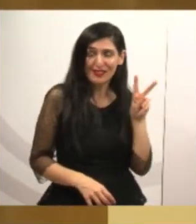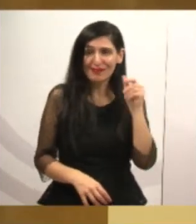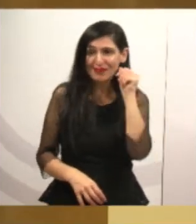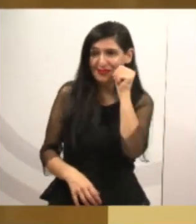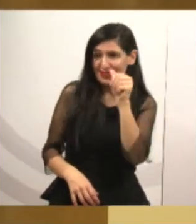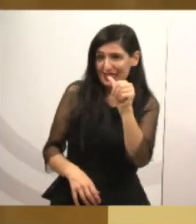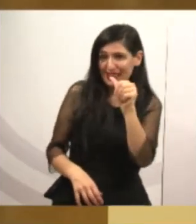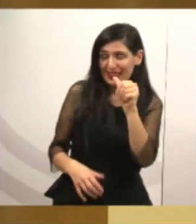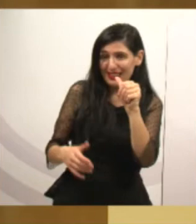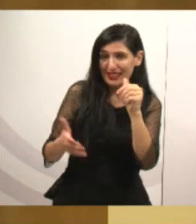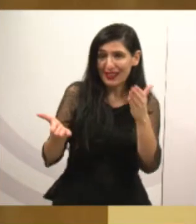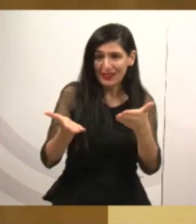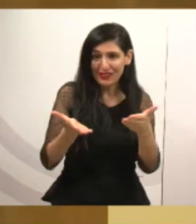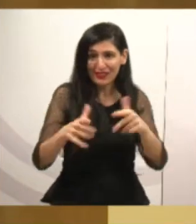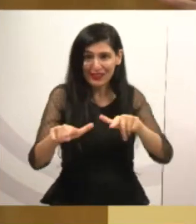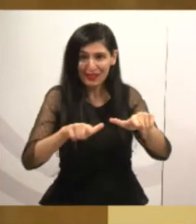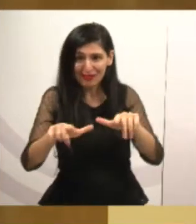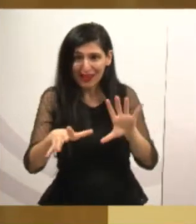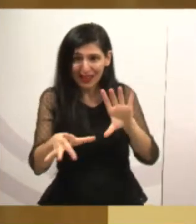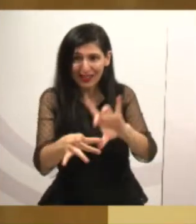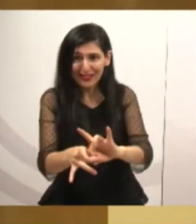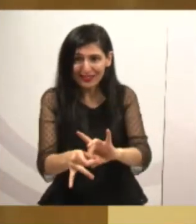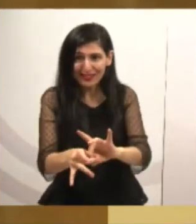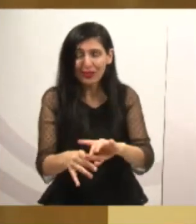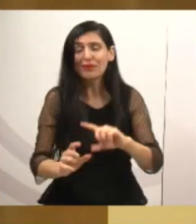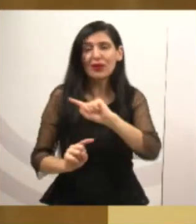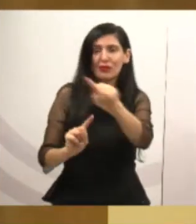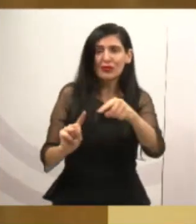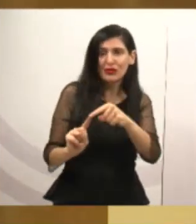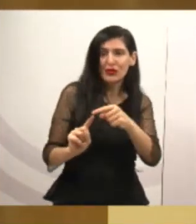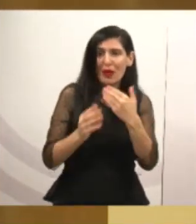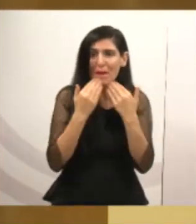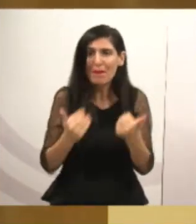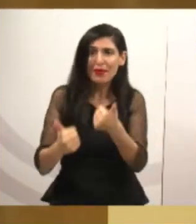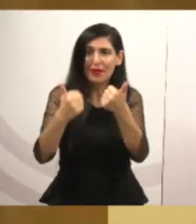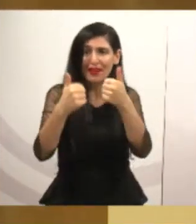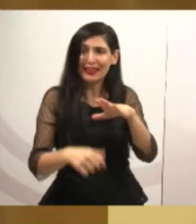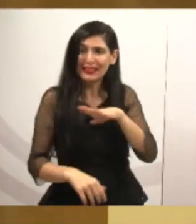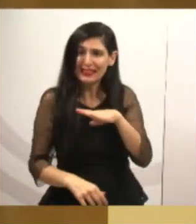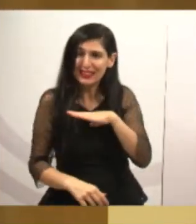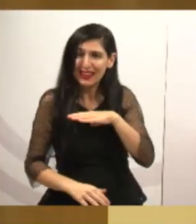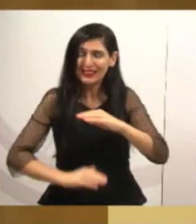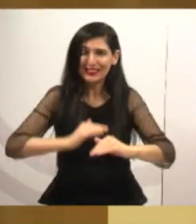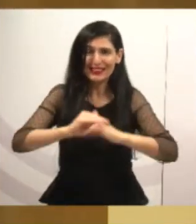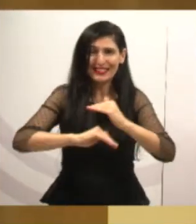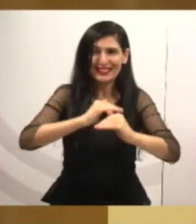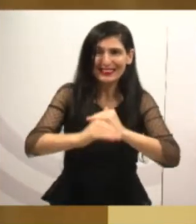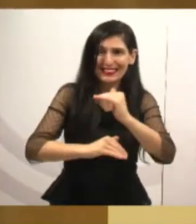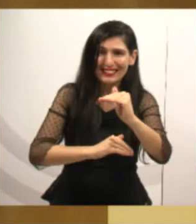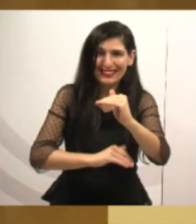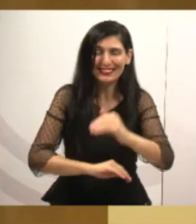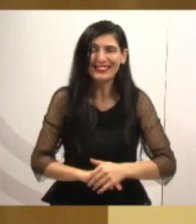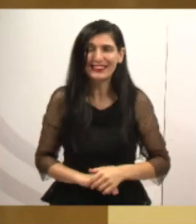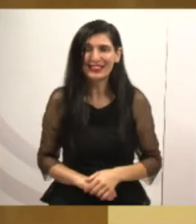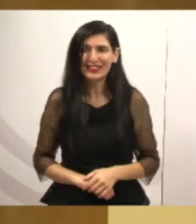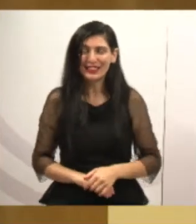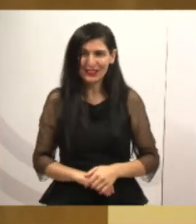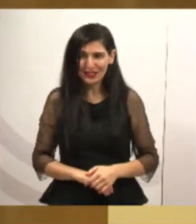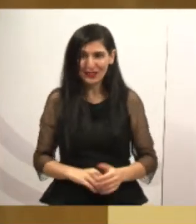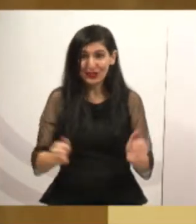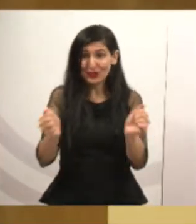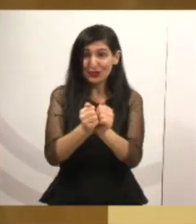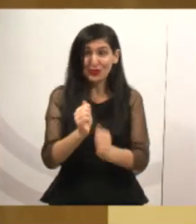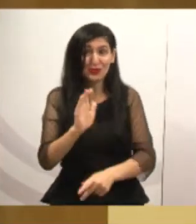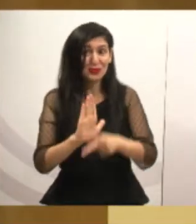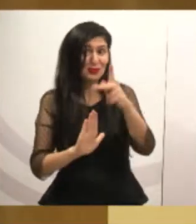com isso, espera trazer melhorias para a nossa cidade, trazer melhorias para a nossa cidade juntos, fazermos os